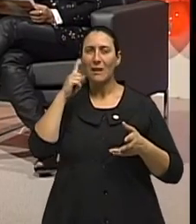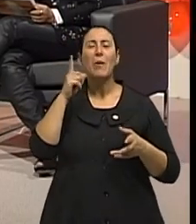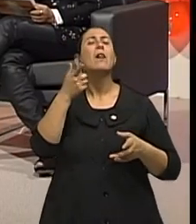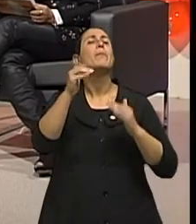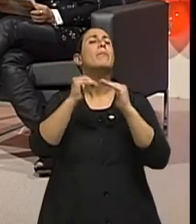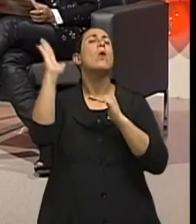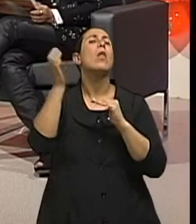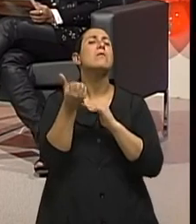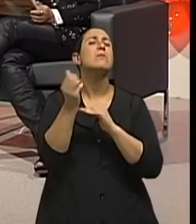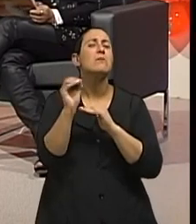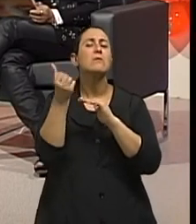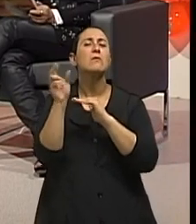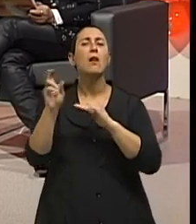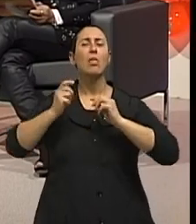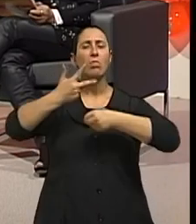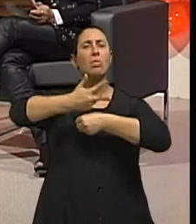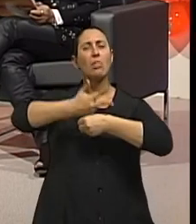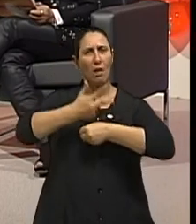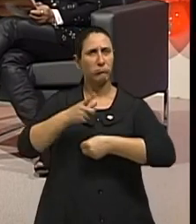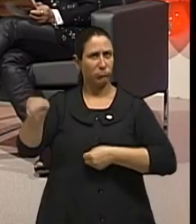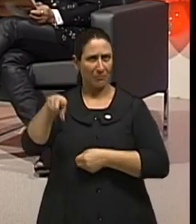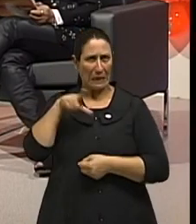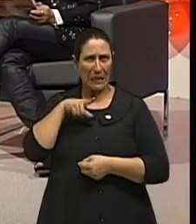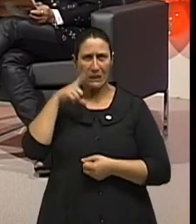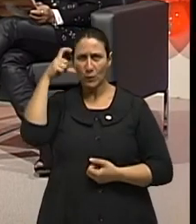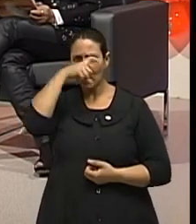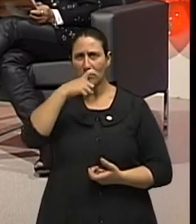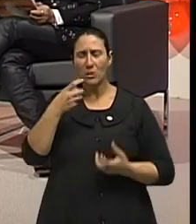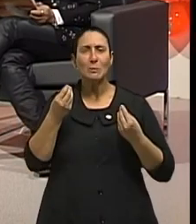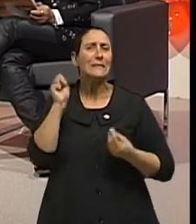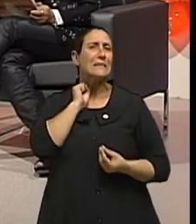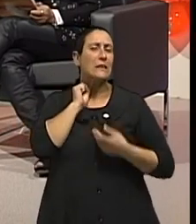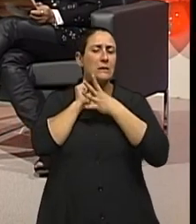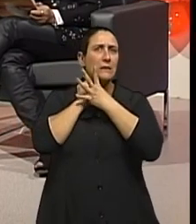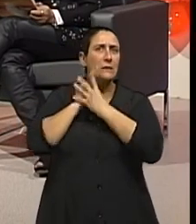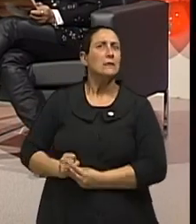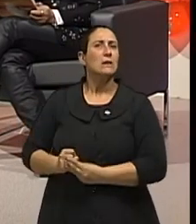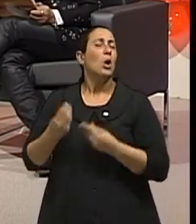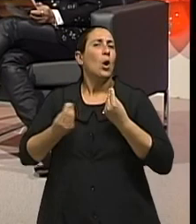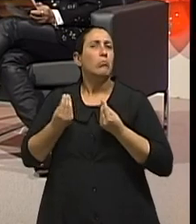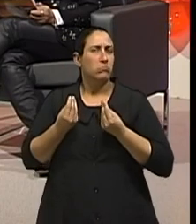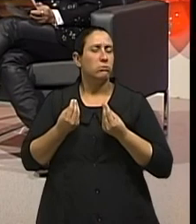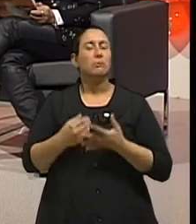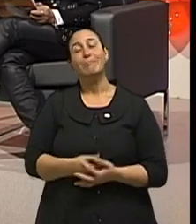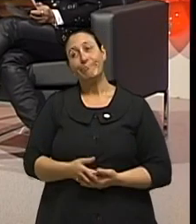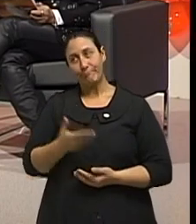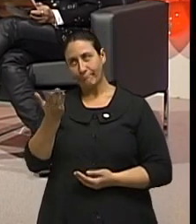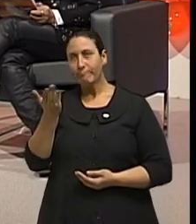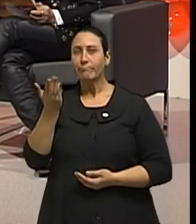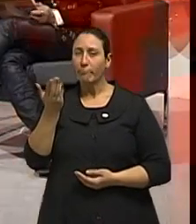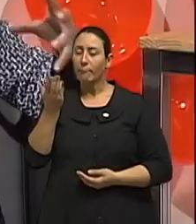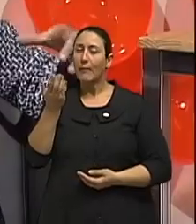65, 70. Eles têm mais dificuldade de se desestressar? Não é que tenham mais dificuldade para se